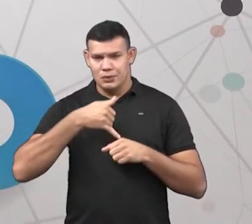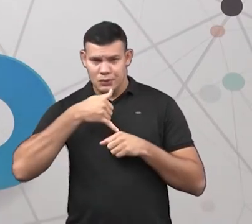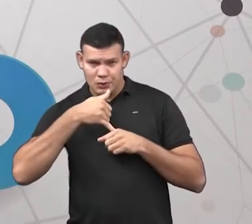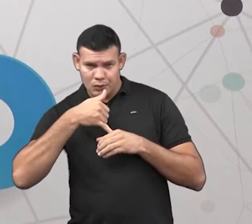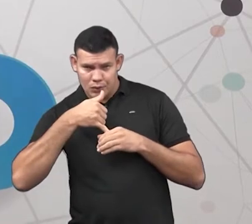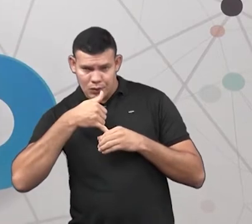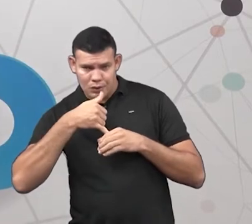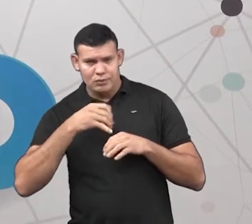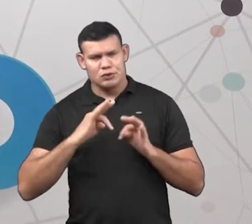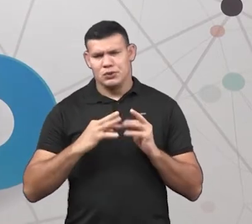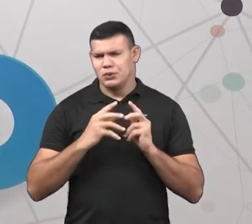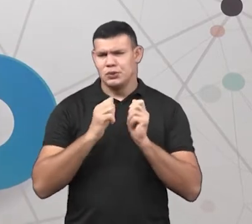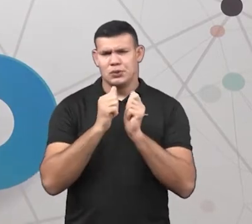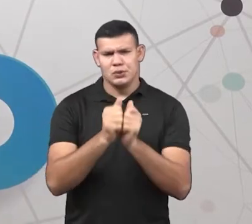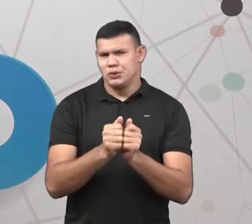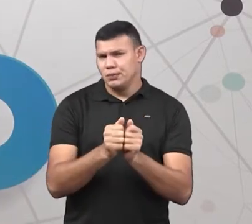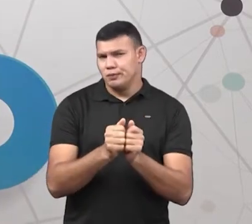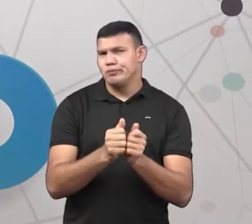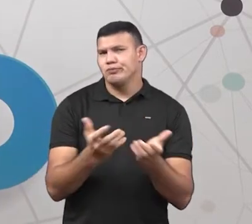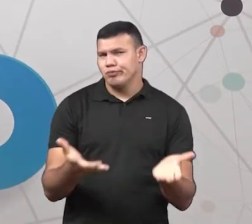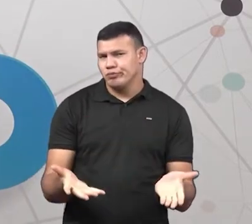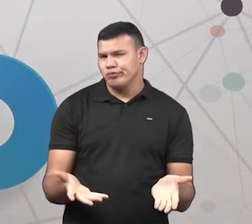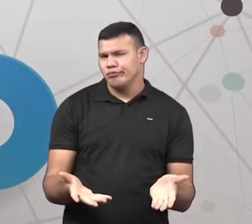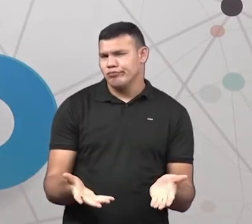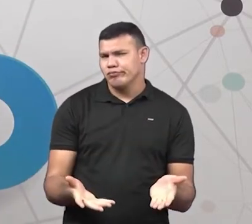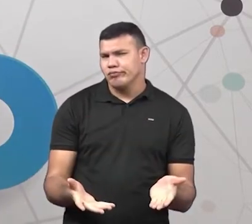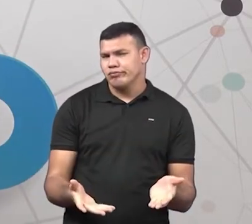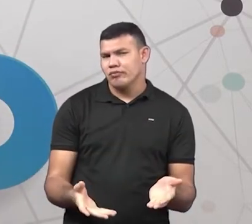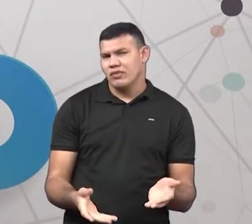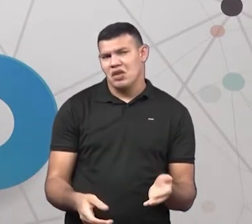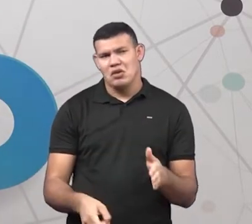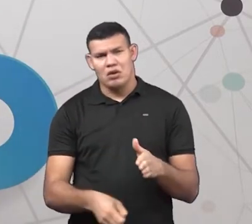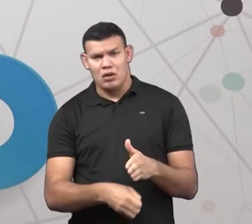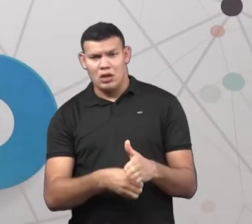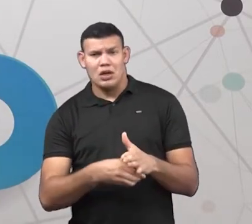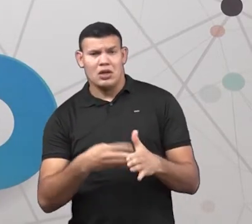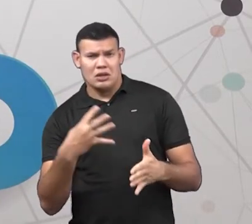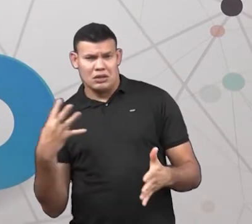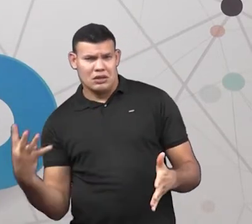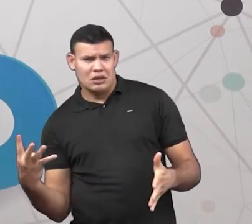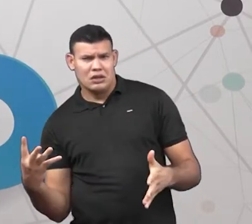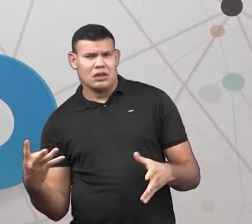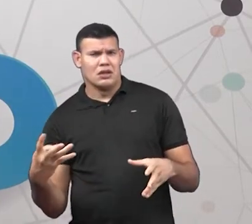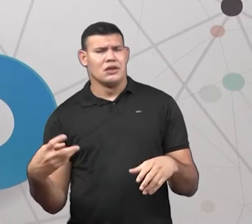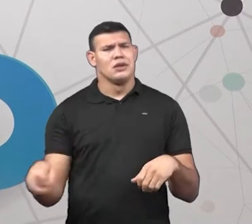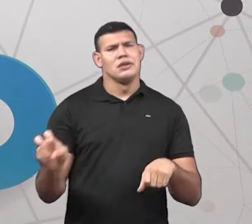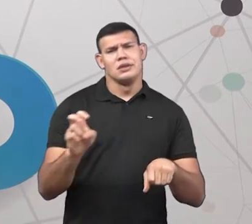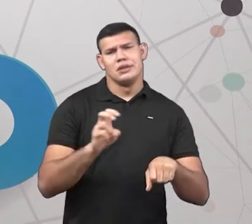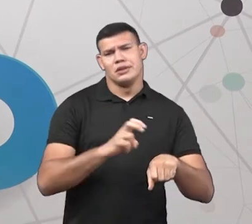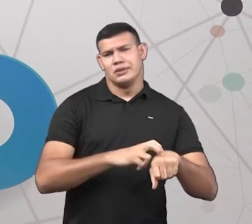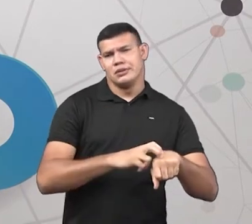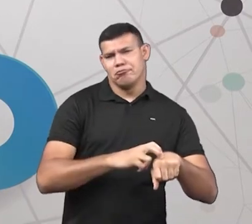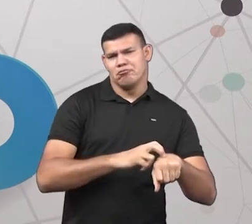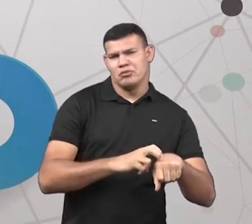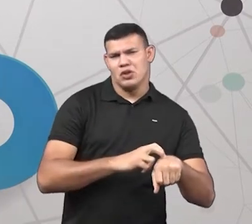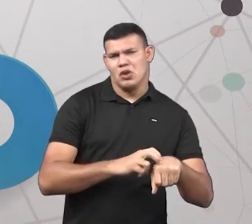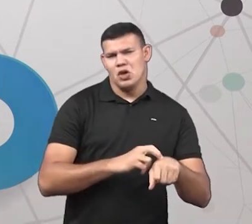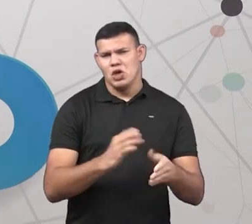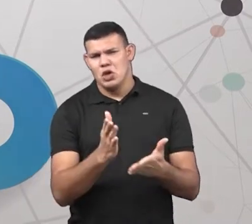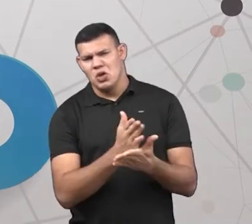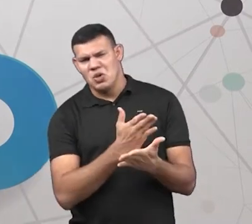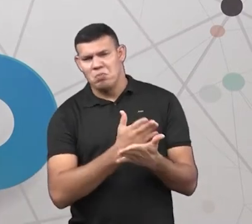jogamos. Então, às vezes, essas latas, a verde, e algumas outras, ficam quase que vazias.